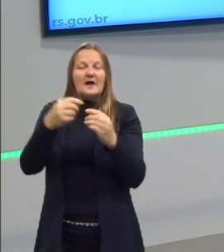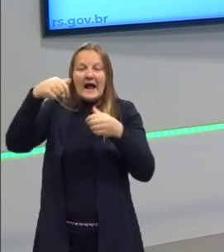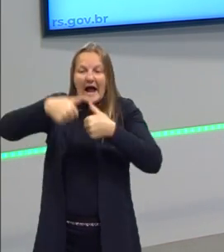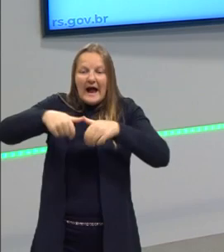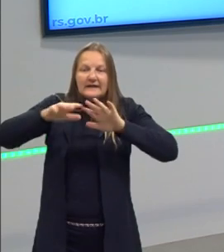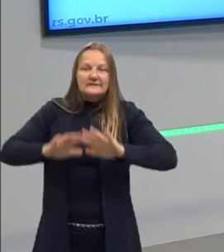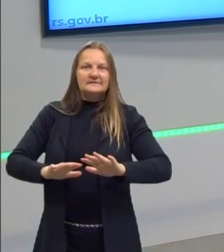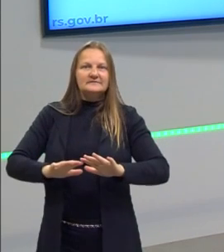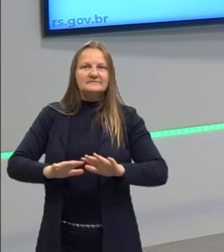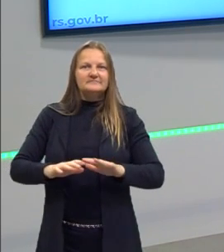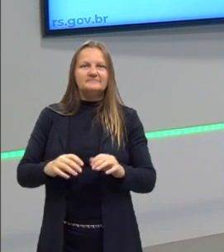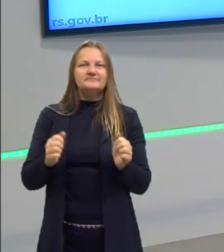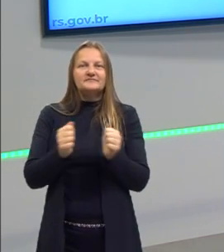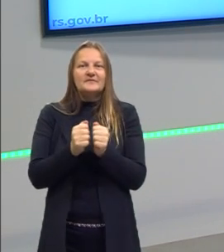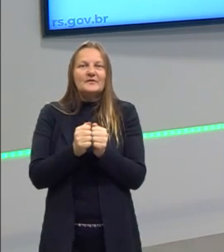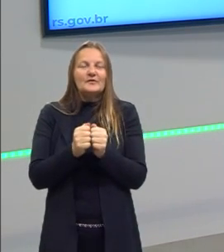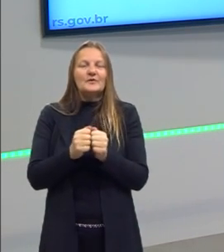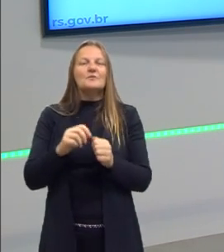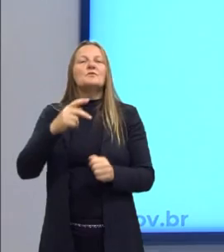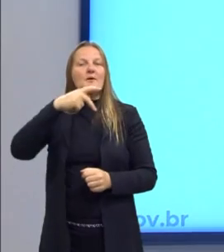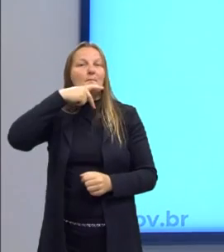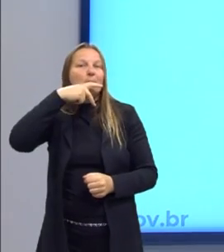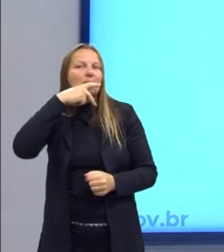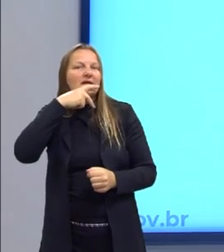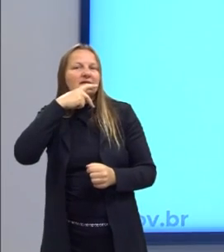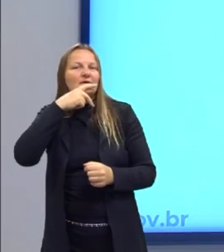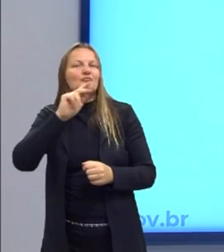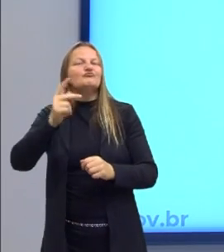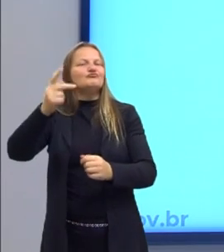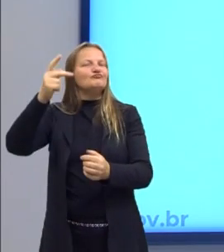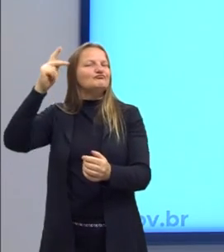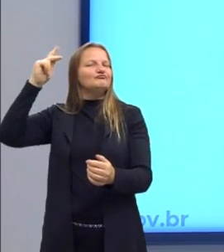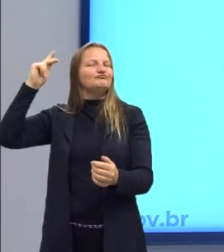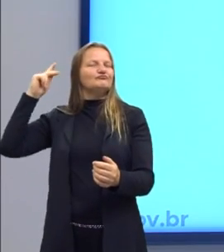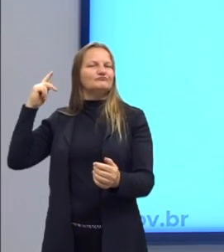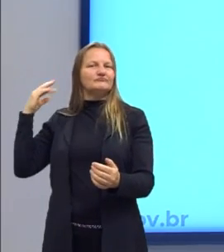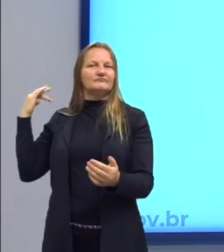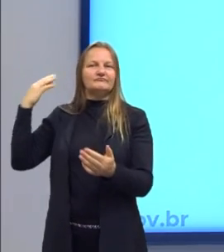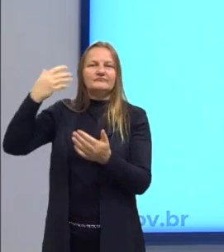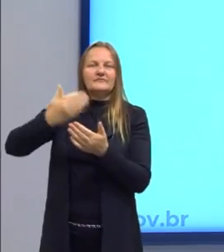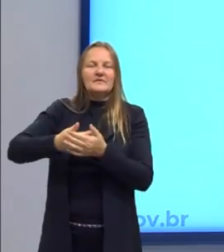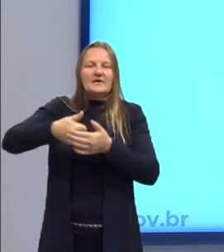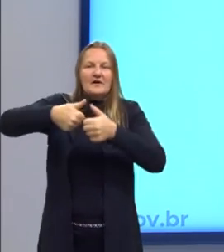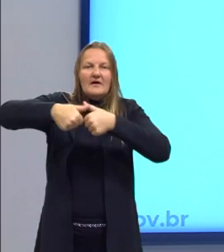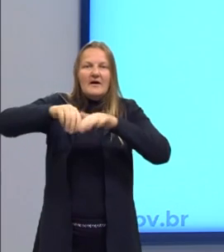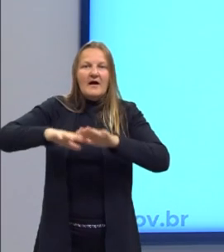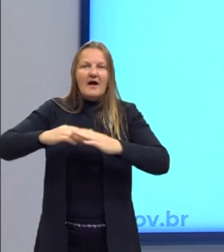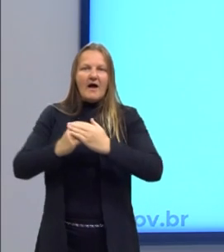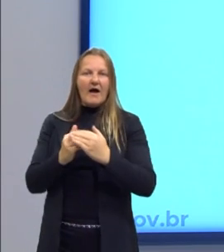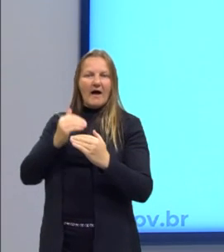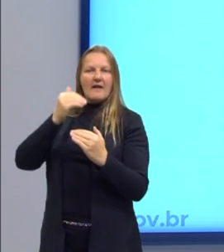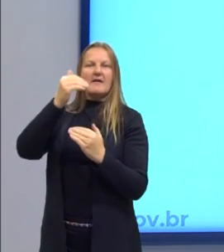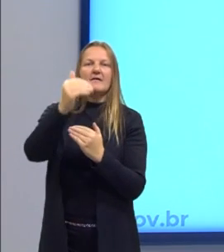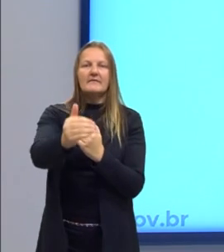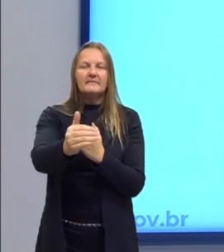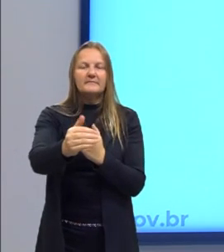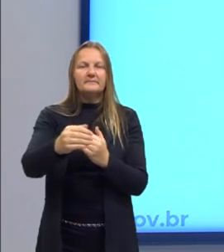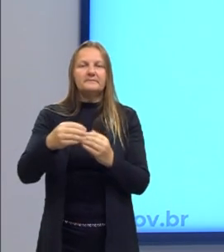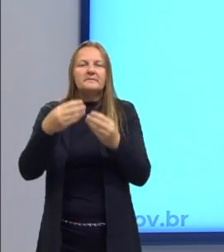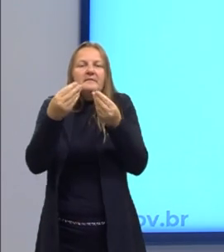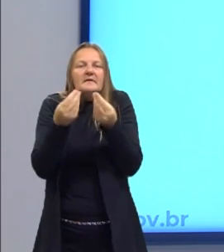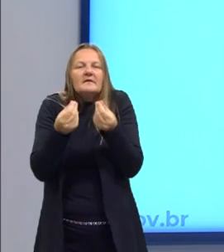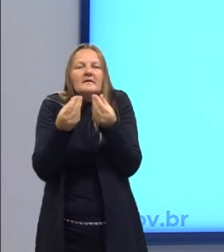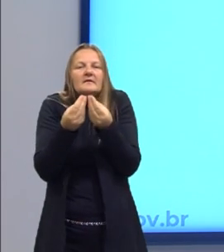espaço onde nós estamos, é muito herança platônica, ele joga muito isso. Está além, a metafísica, a essência,